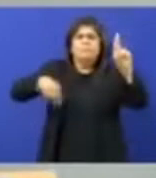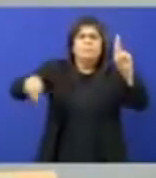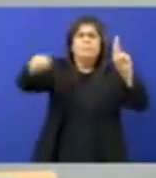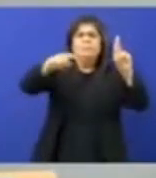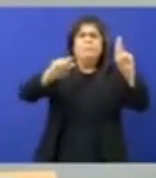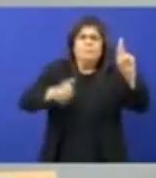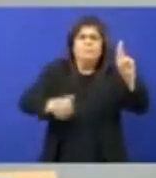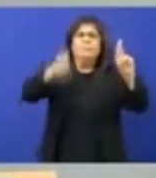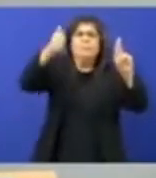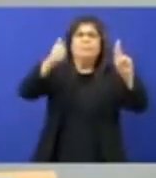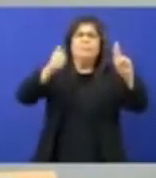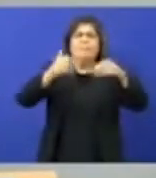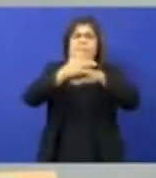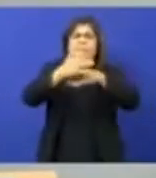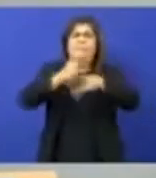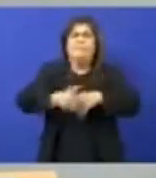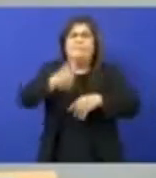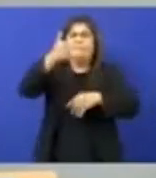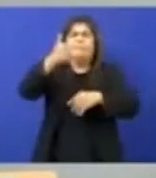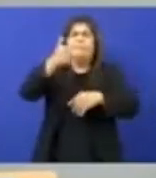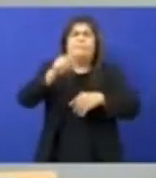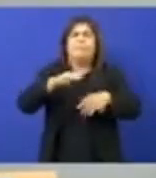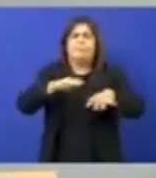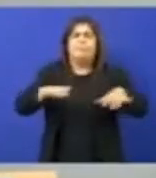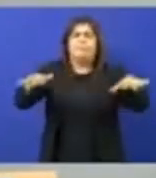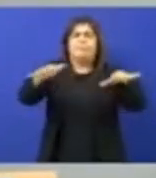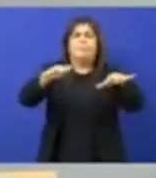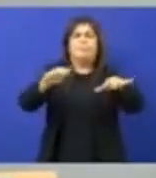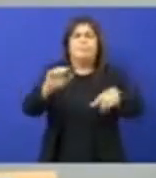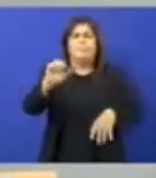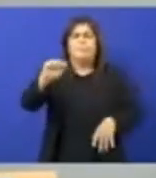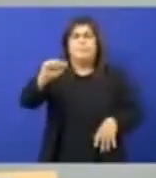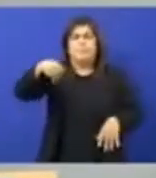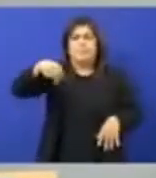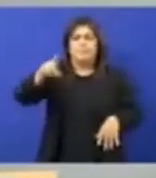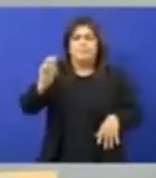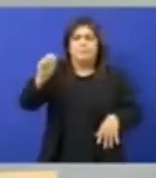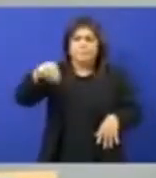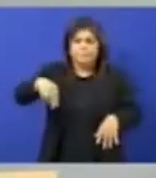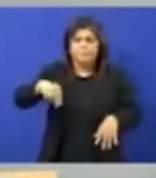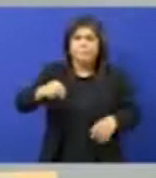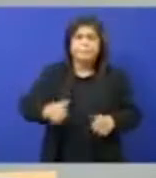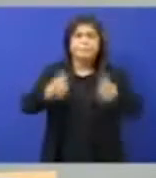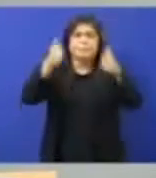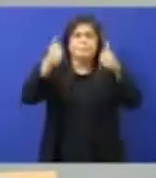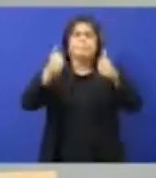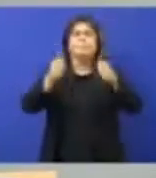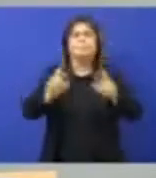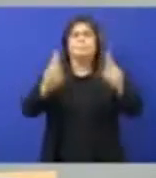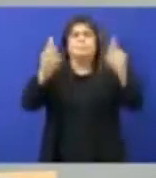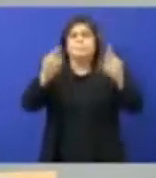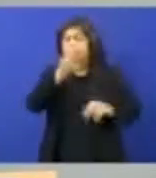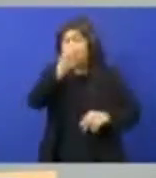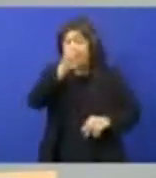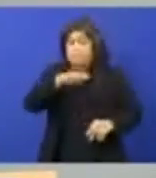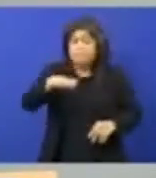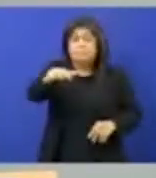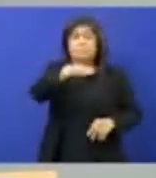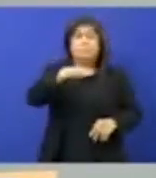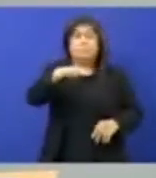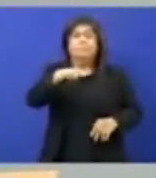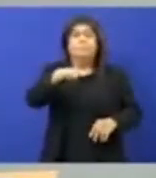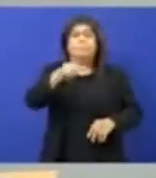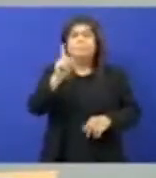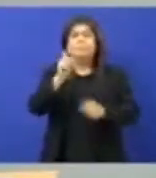cidade do deputado Anderson Monteiro. A esperança porque, aí patos, seu presidente, há